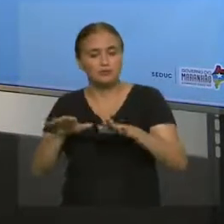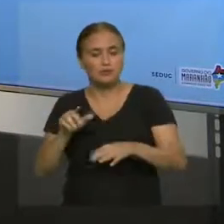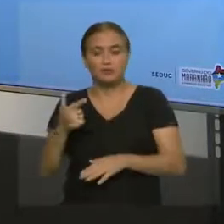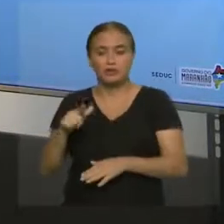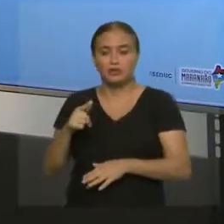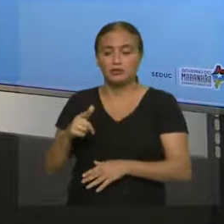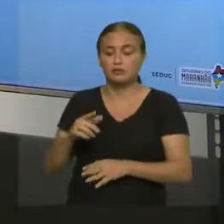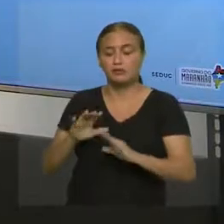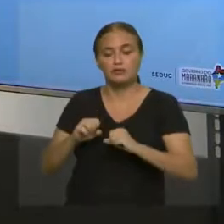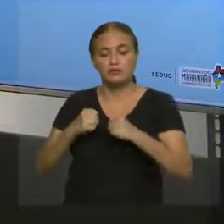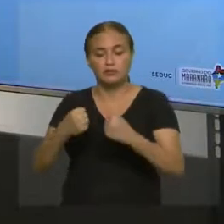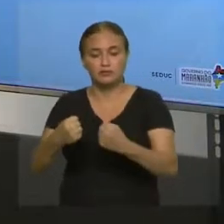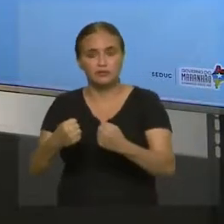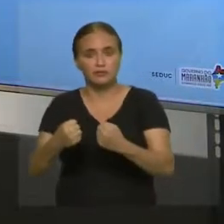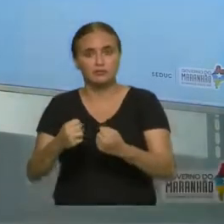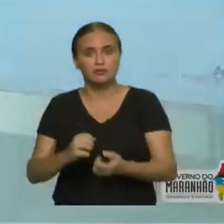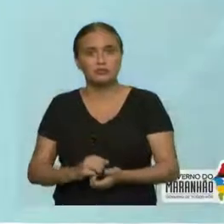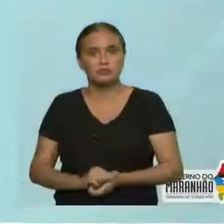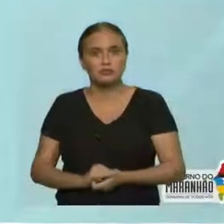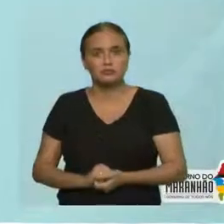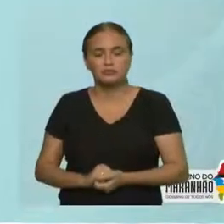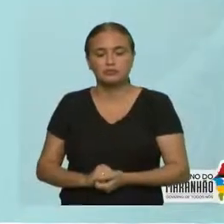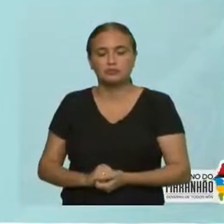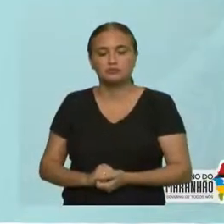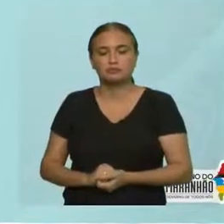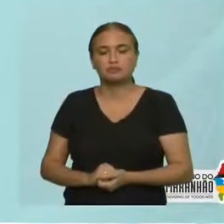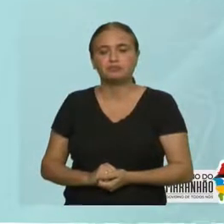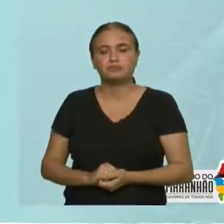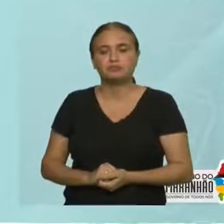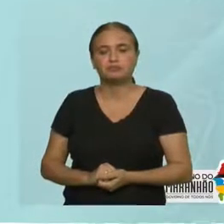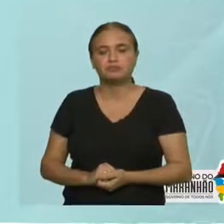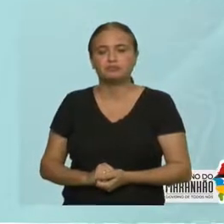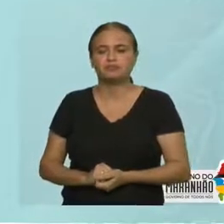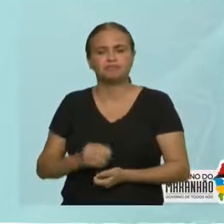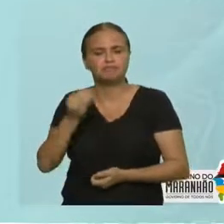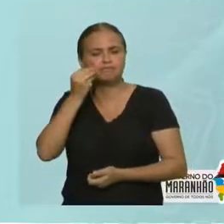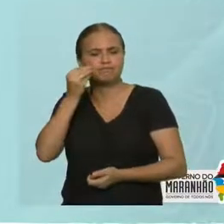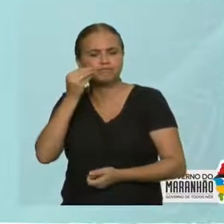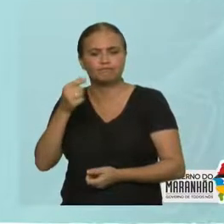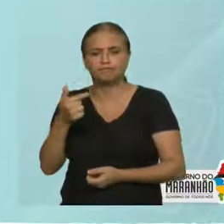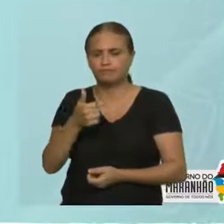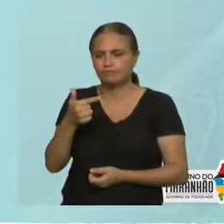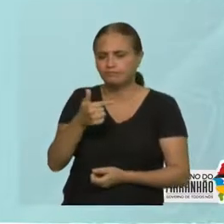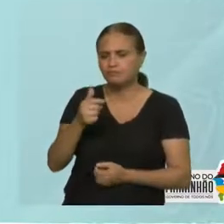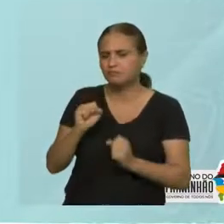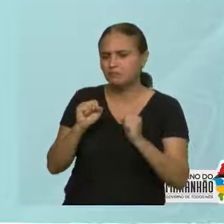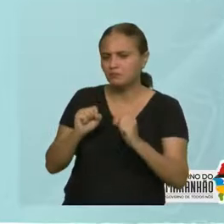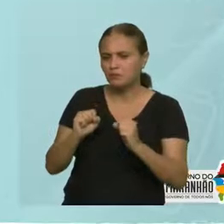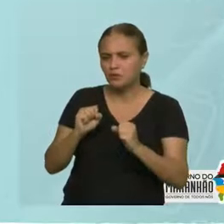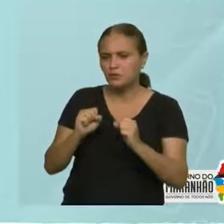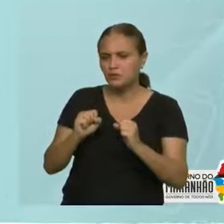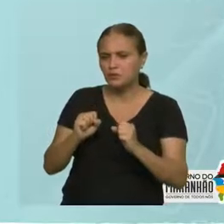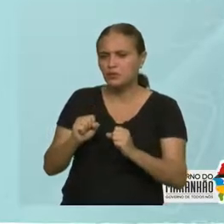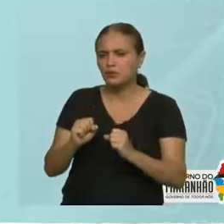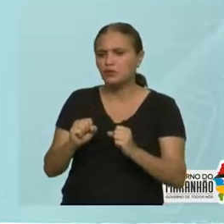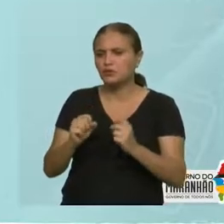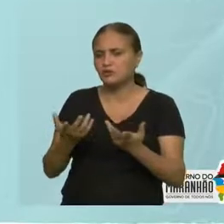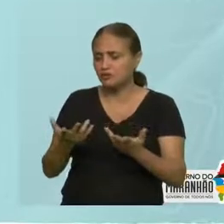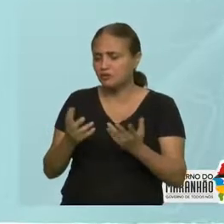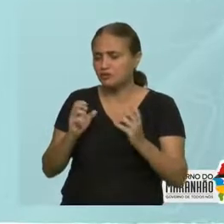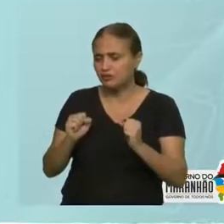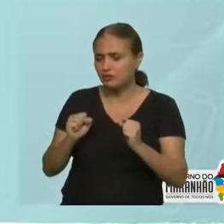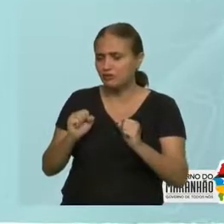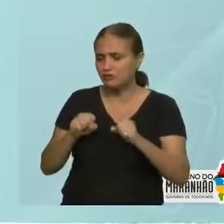não tem ação de força. Então, aqui, ó. É possível haver movimento na ausência de uma força? Analisa aí. 2. É possível haver força na ausência de movimento?